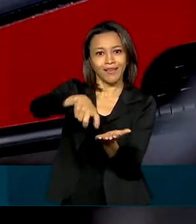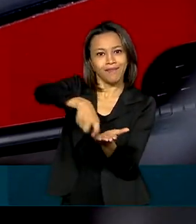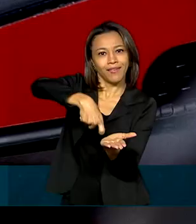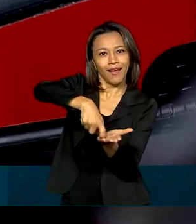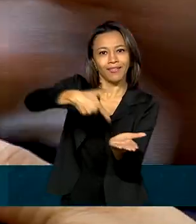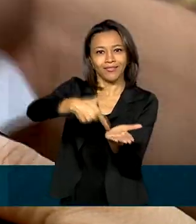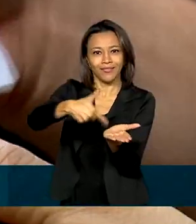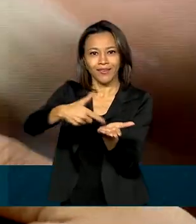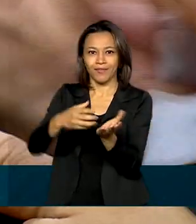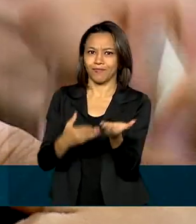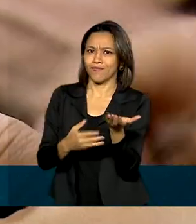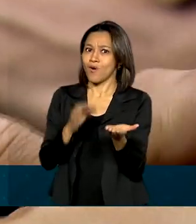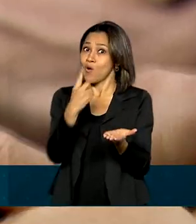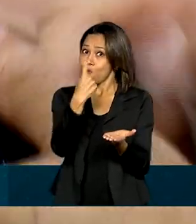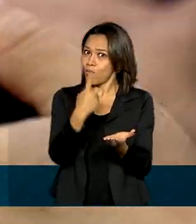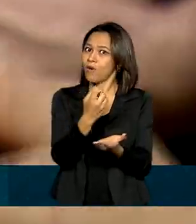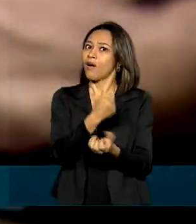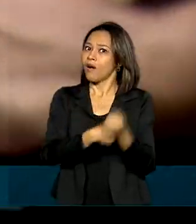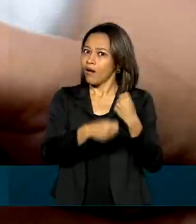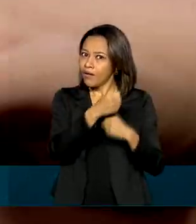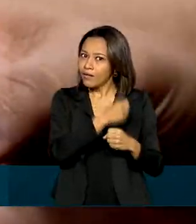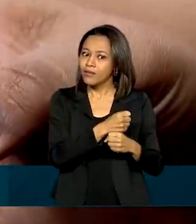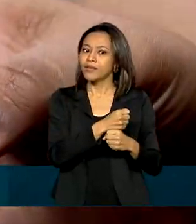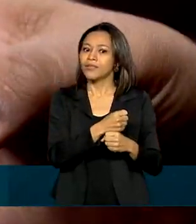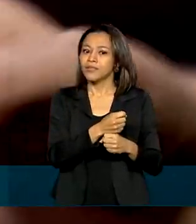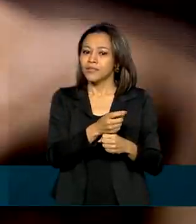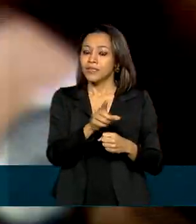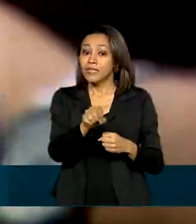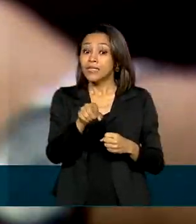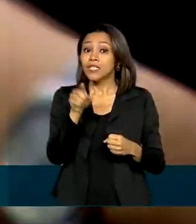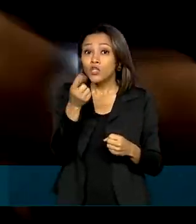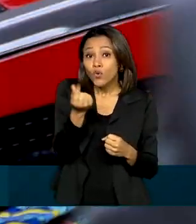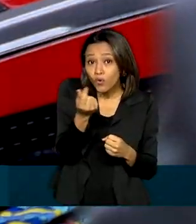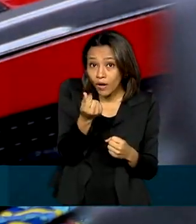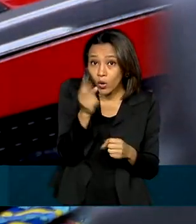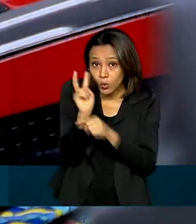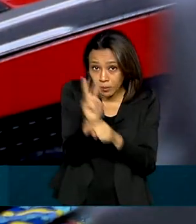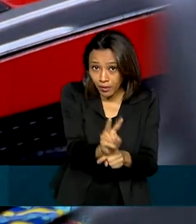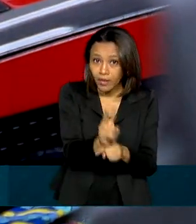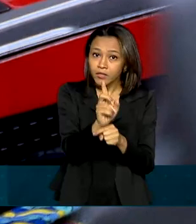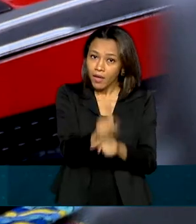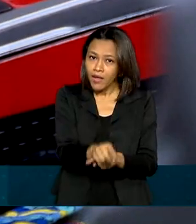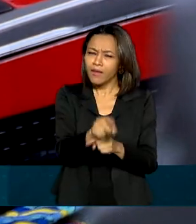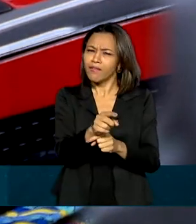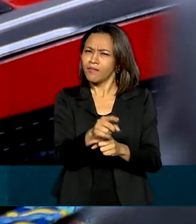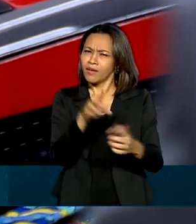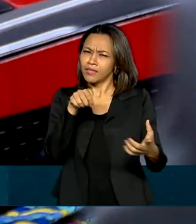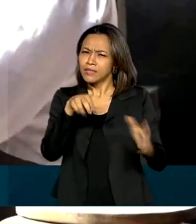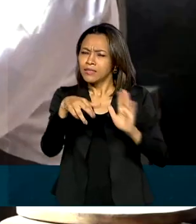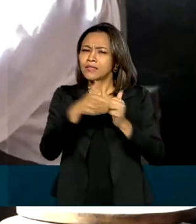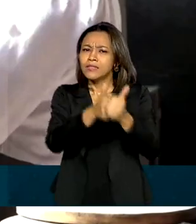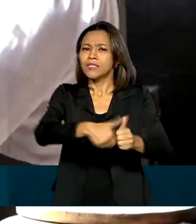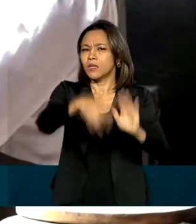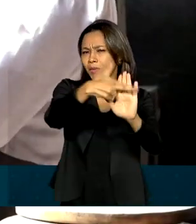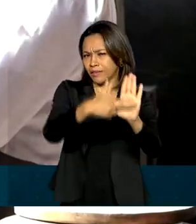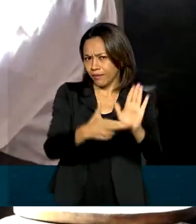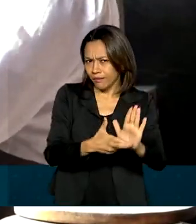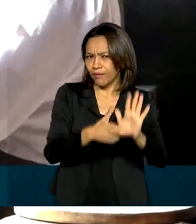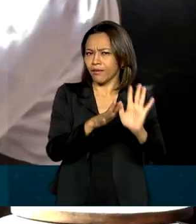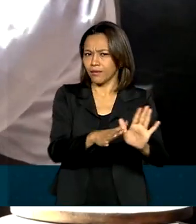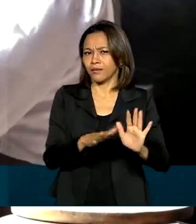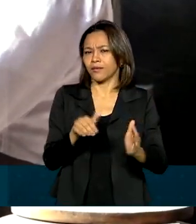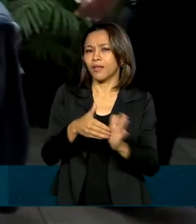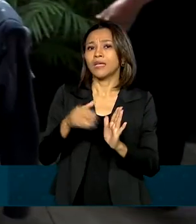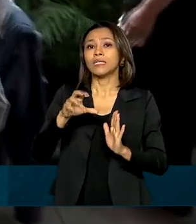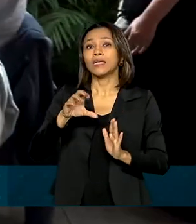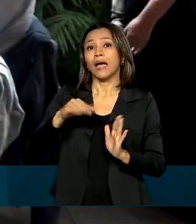ano antes do período da pandemia. E o valor do empréstimo será fixado pela média das vendas, limitado ao teto de 50 mil reais.